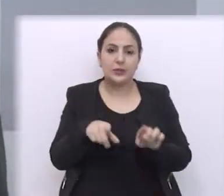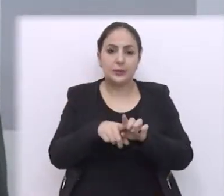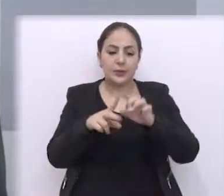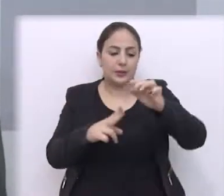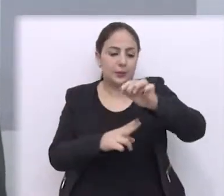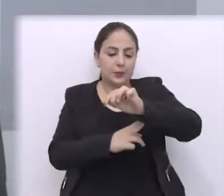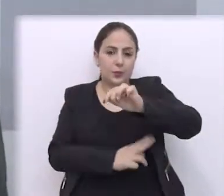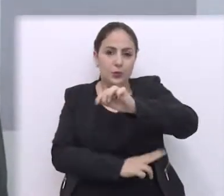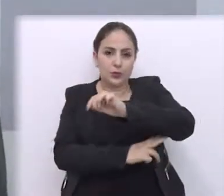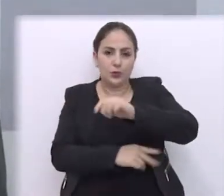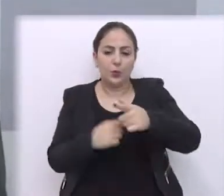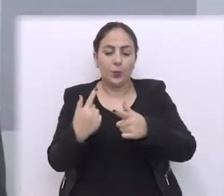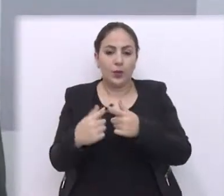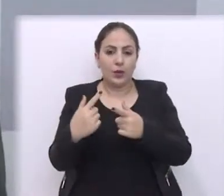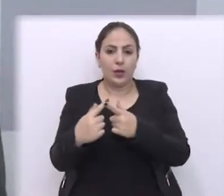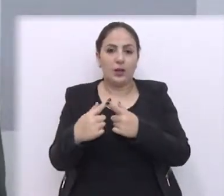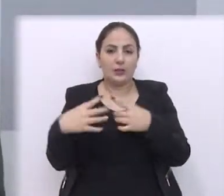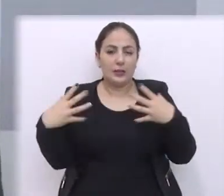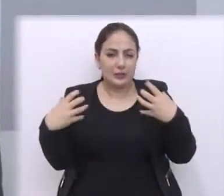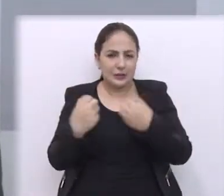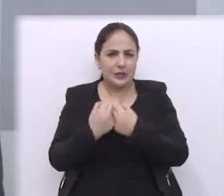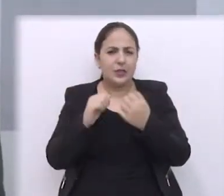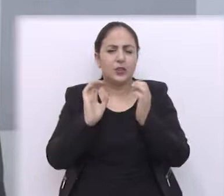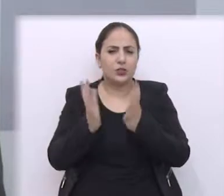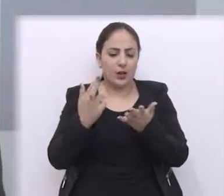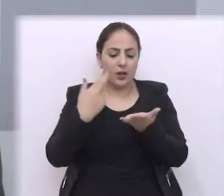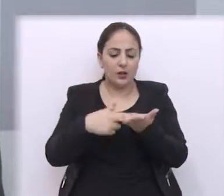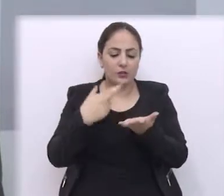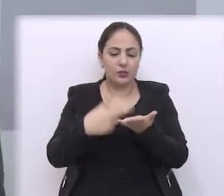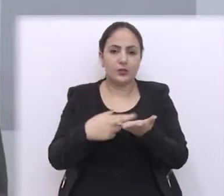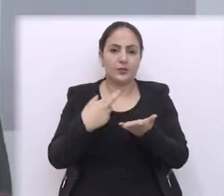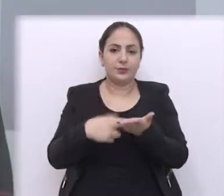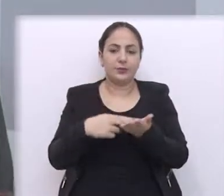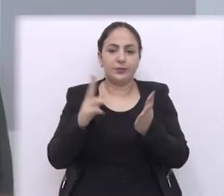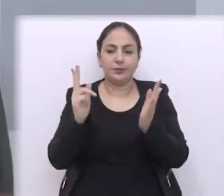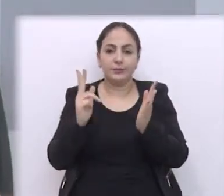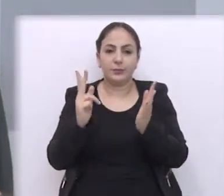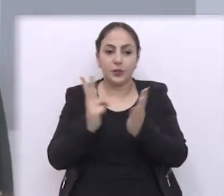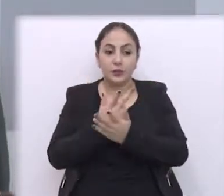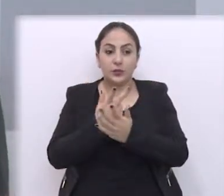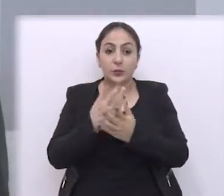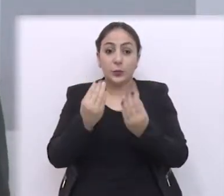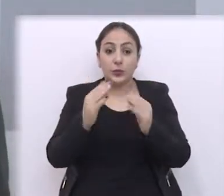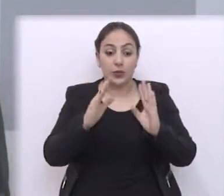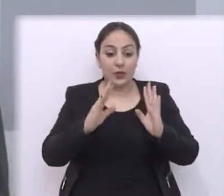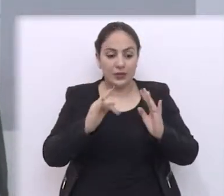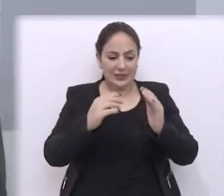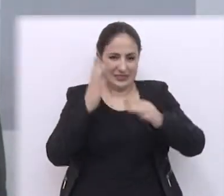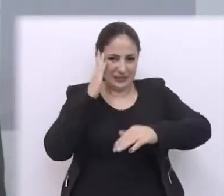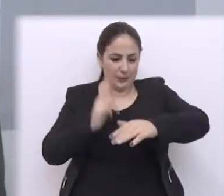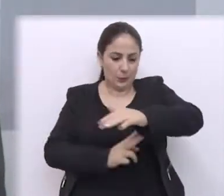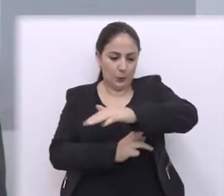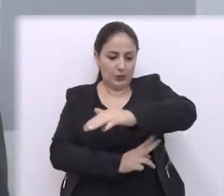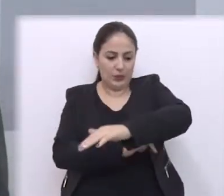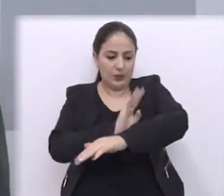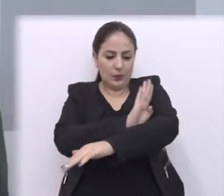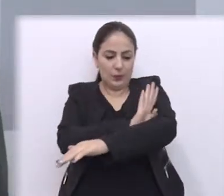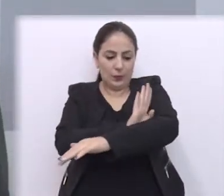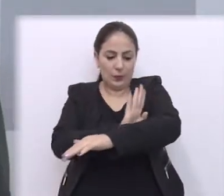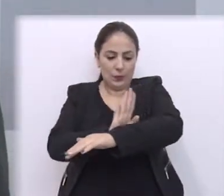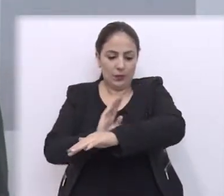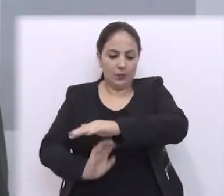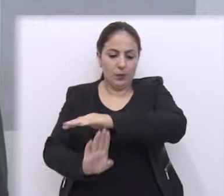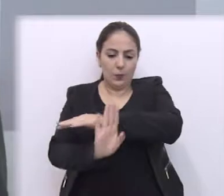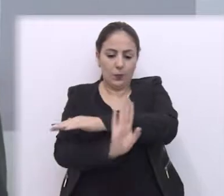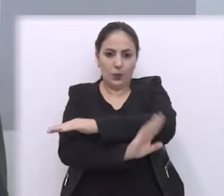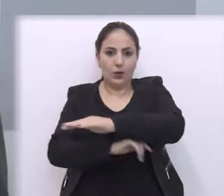E a ponte, devido a acidentes de trânsito que já foram registrados ali, está com boa parte da guarda dessa ponte, já caiu,